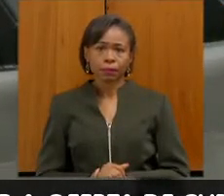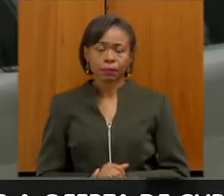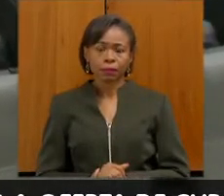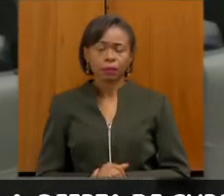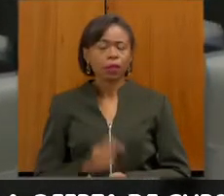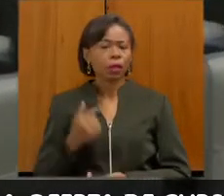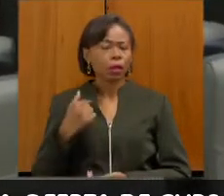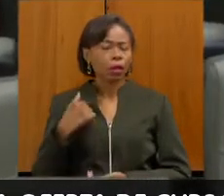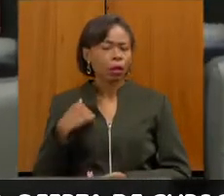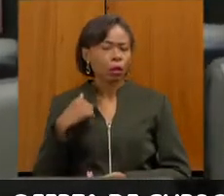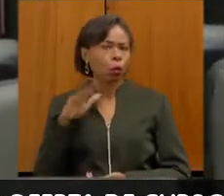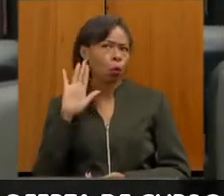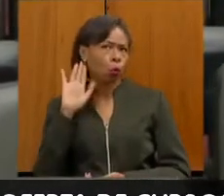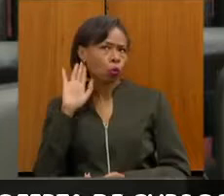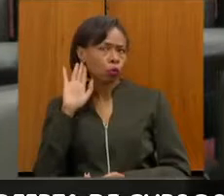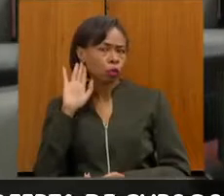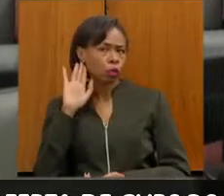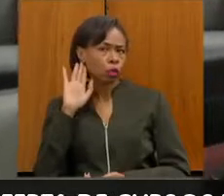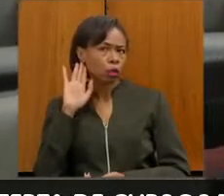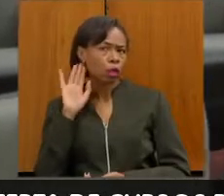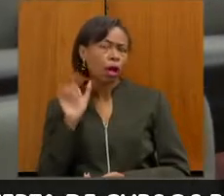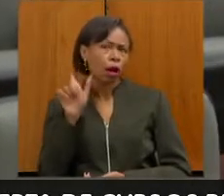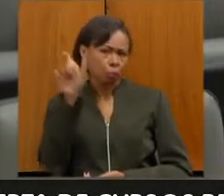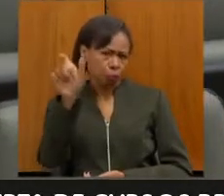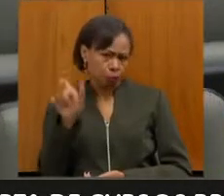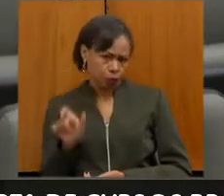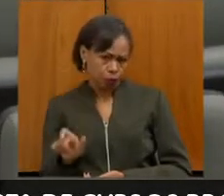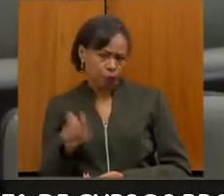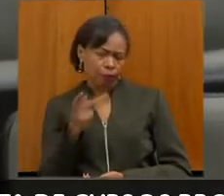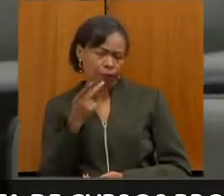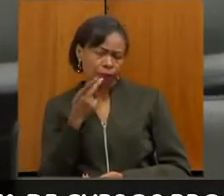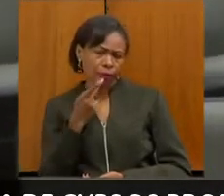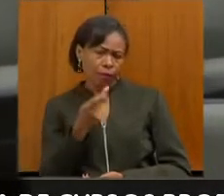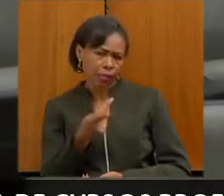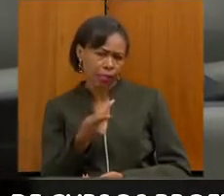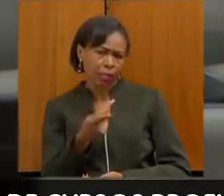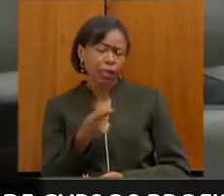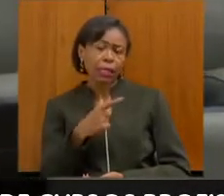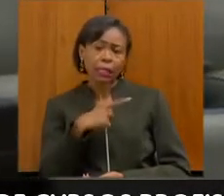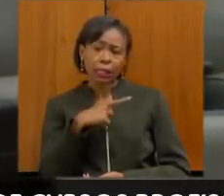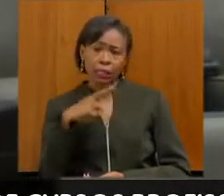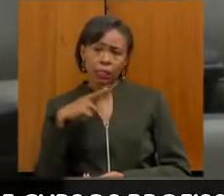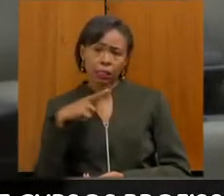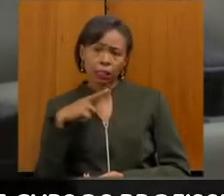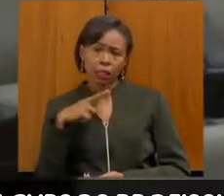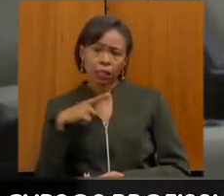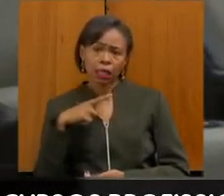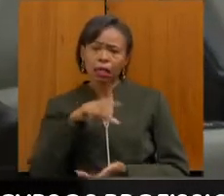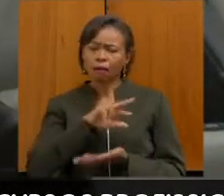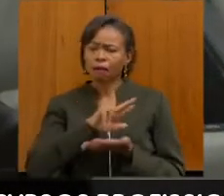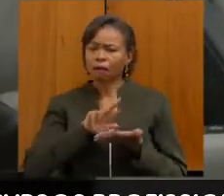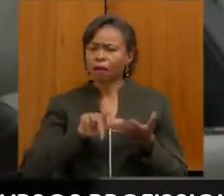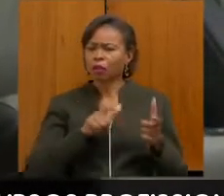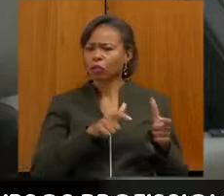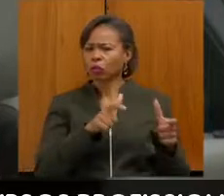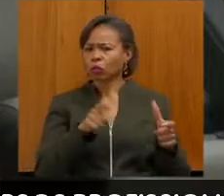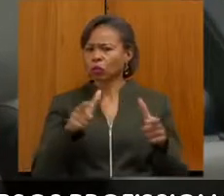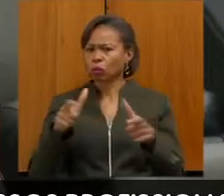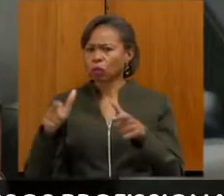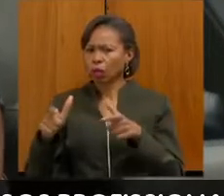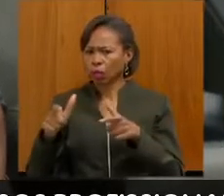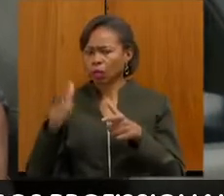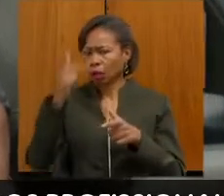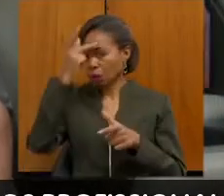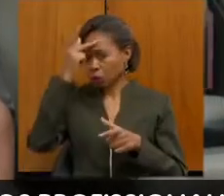escutei aí nossa amiga falar que em muitos locais as pessoas com deficiência têm